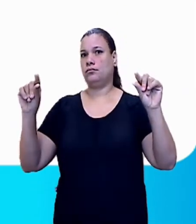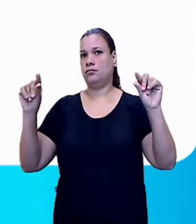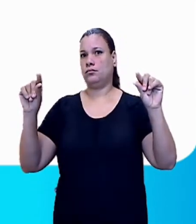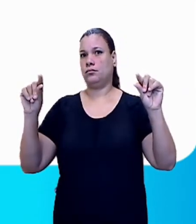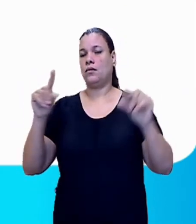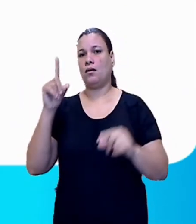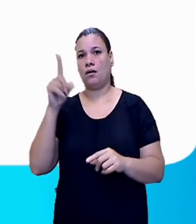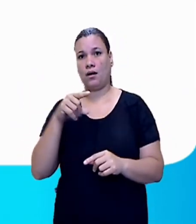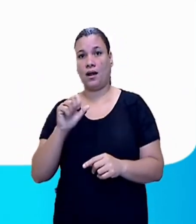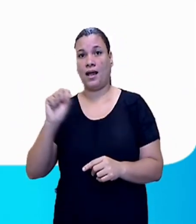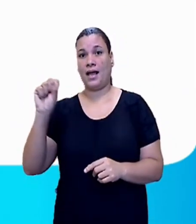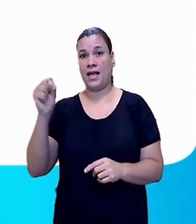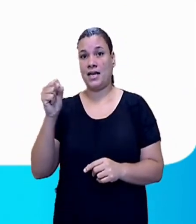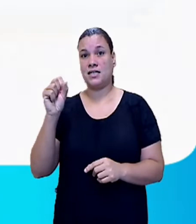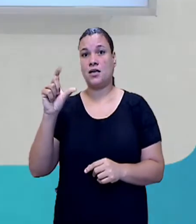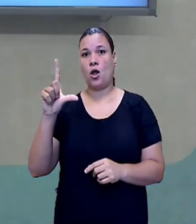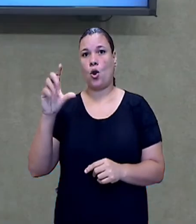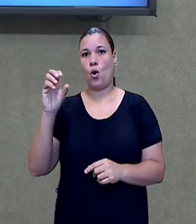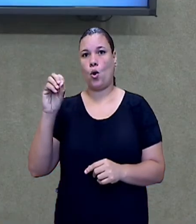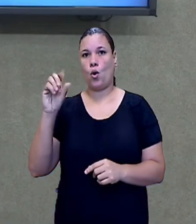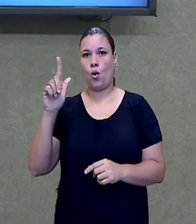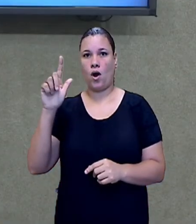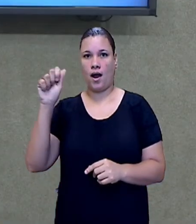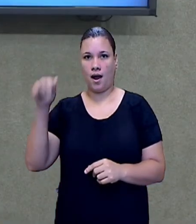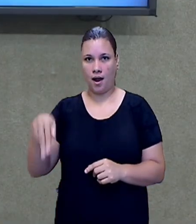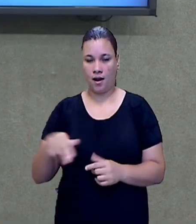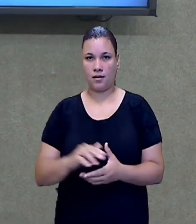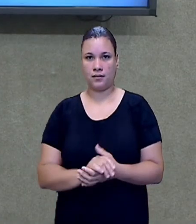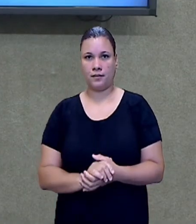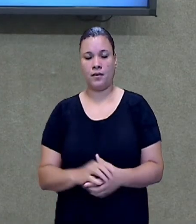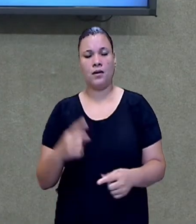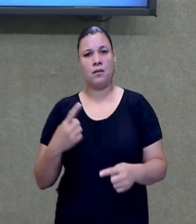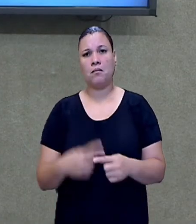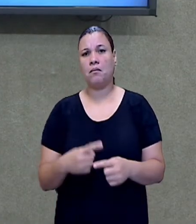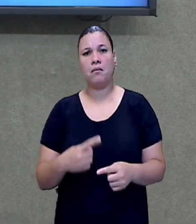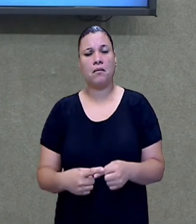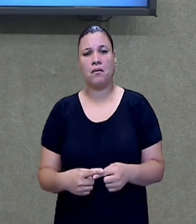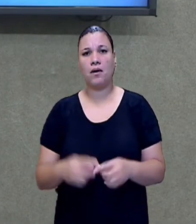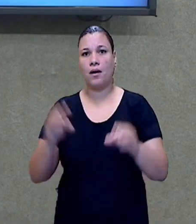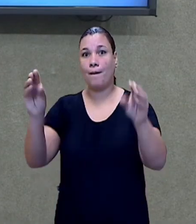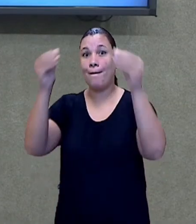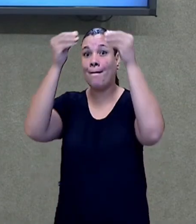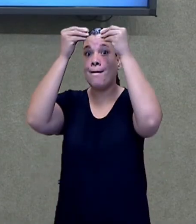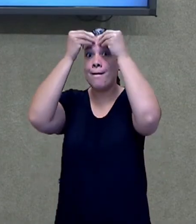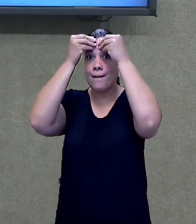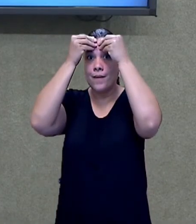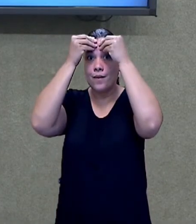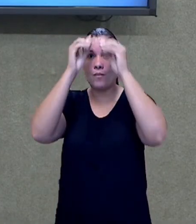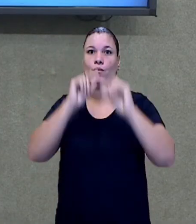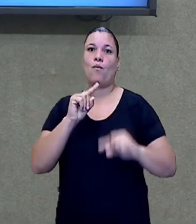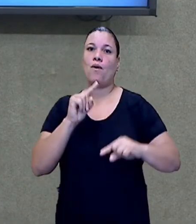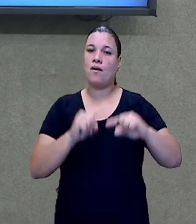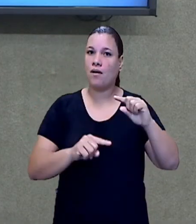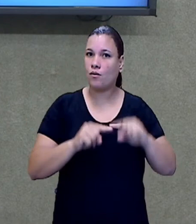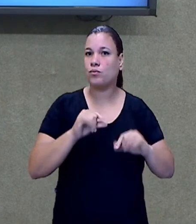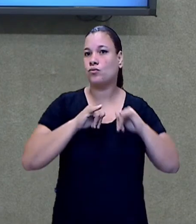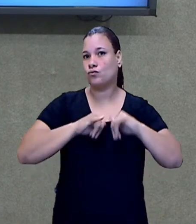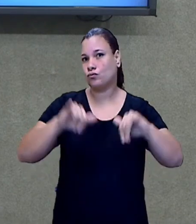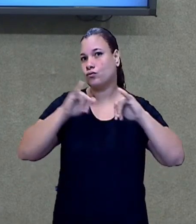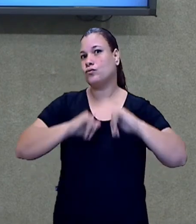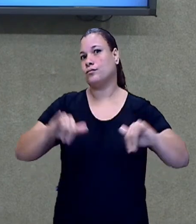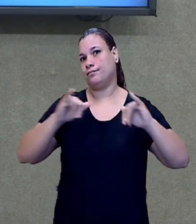São criações justamente para que você memorize e lembre do produto com